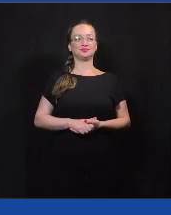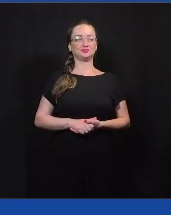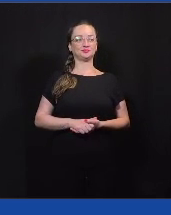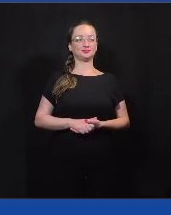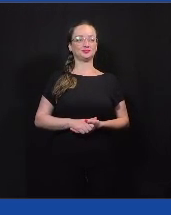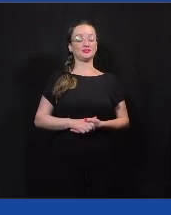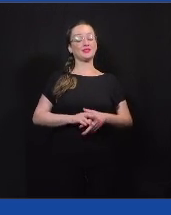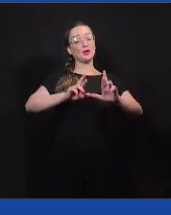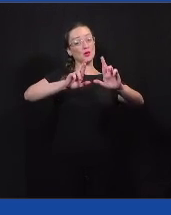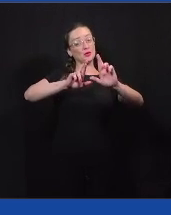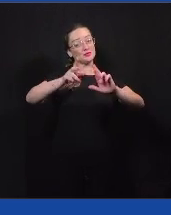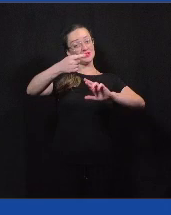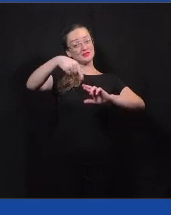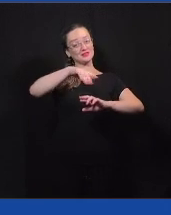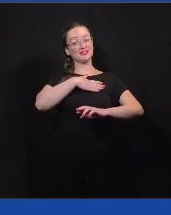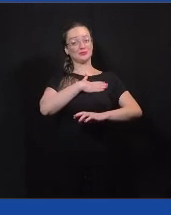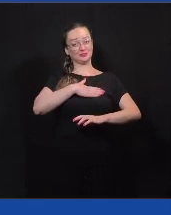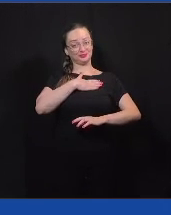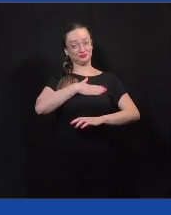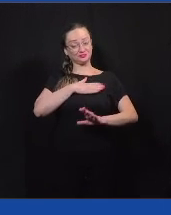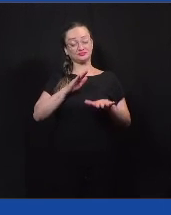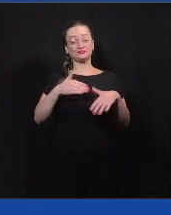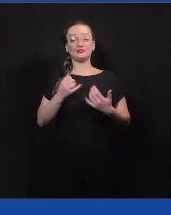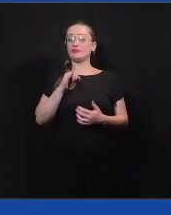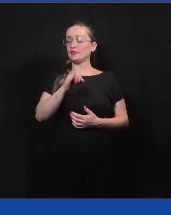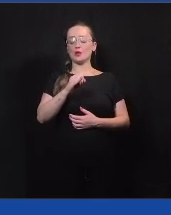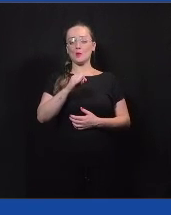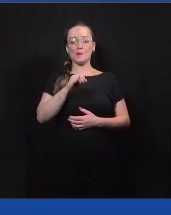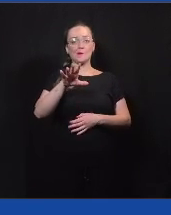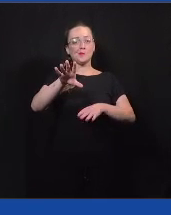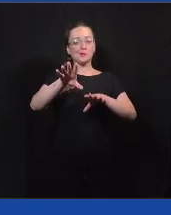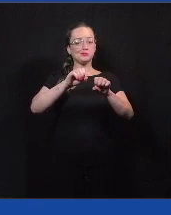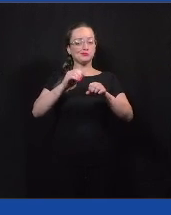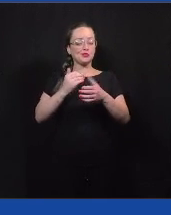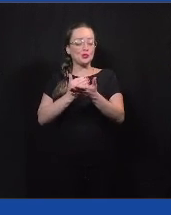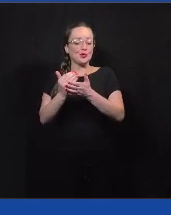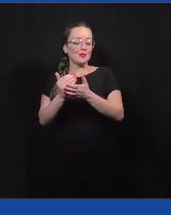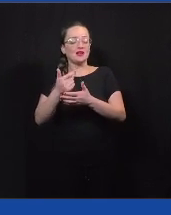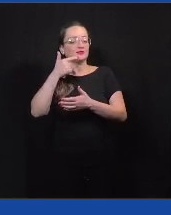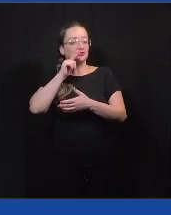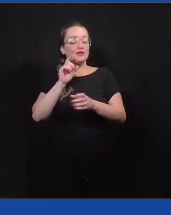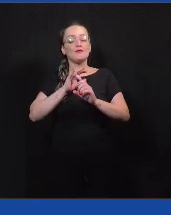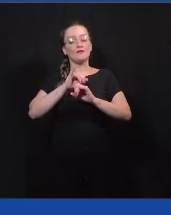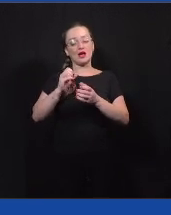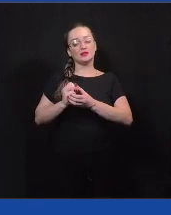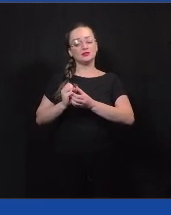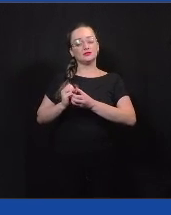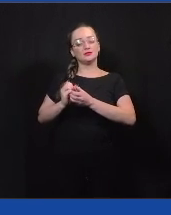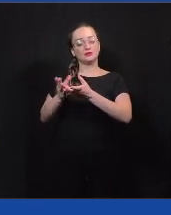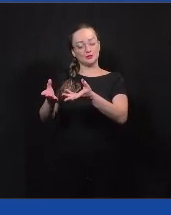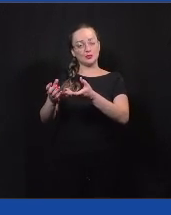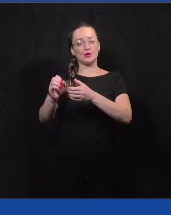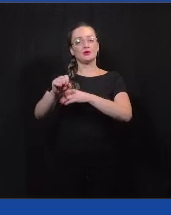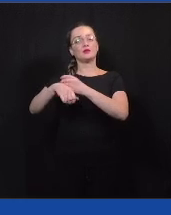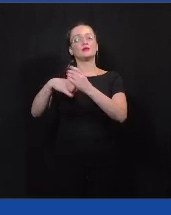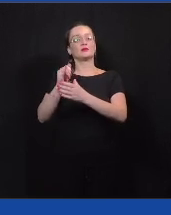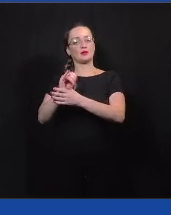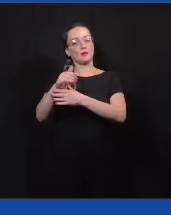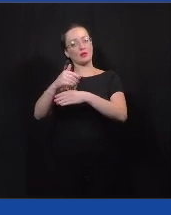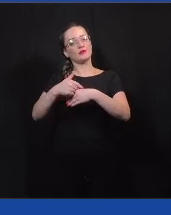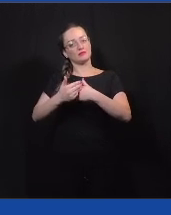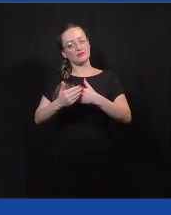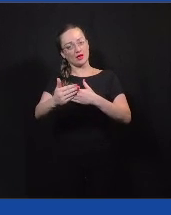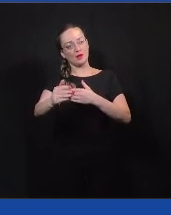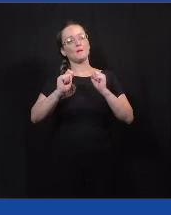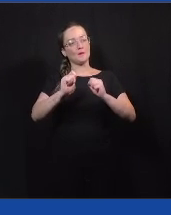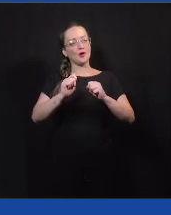Espero que vocês tenham gostado, então, se vocês não pegaram desde o início, o jogo está disponível aí, vai ficar disponível por mais um tempo, vocês podem jogar,